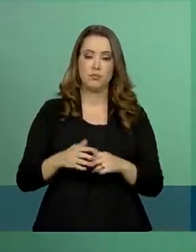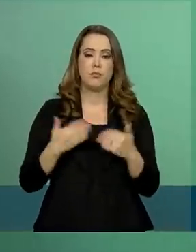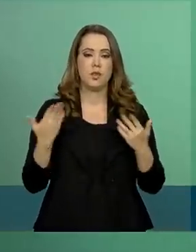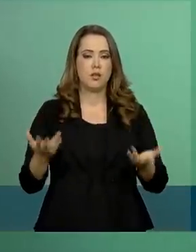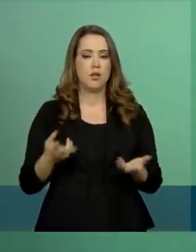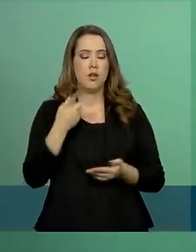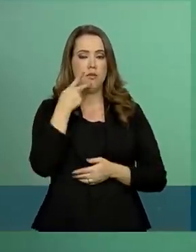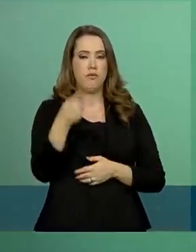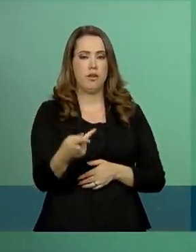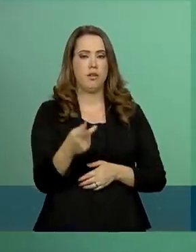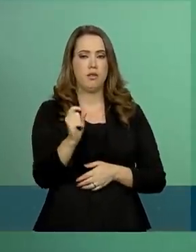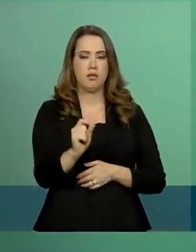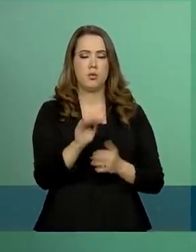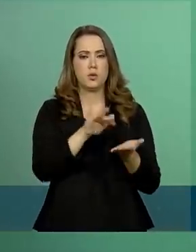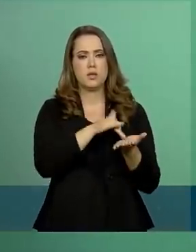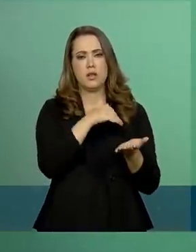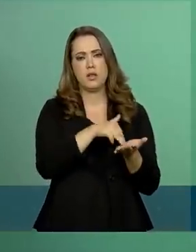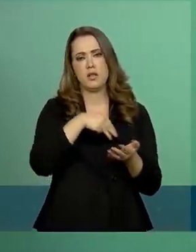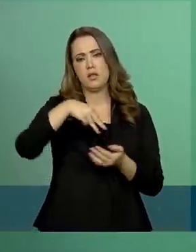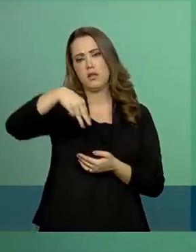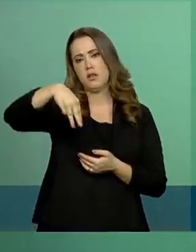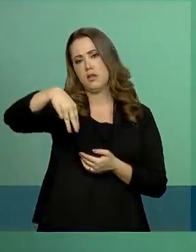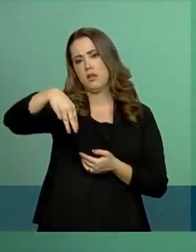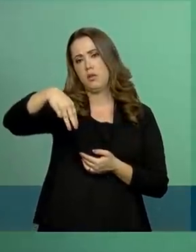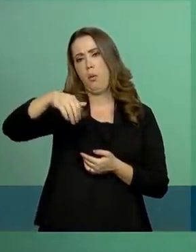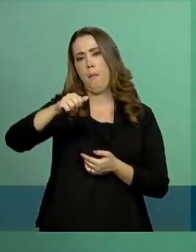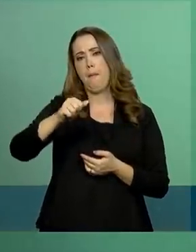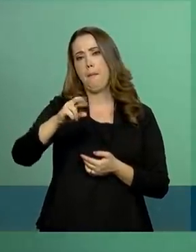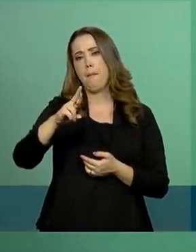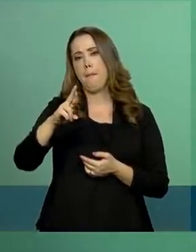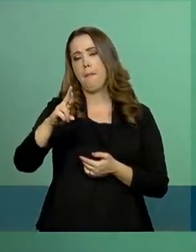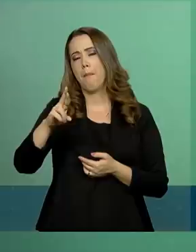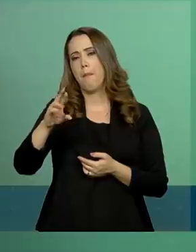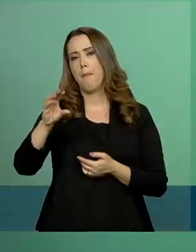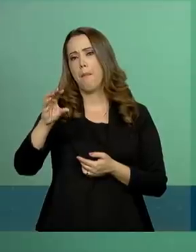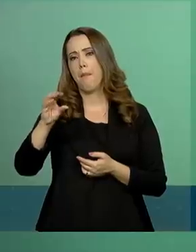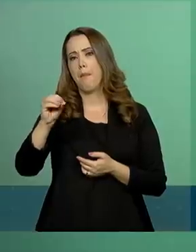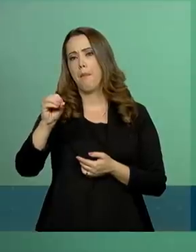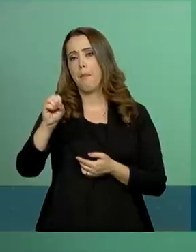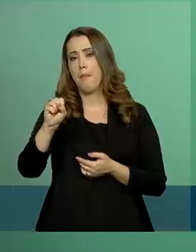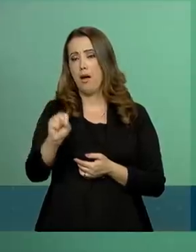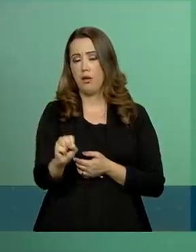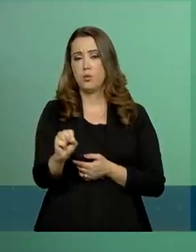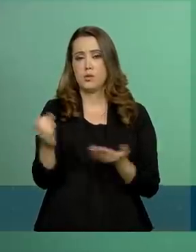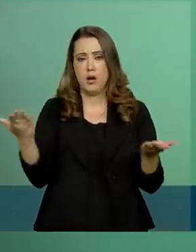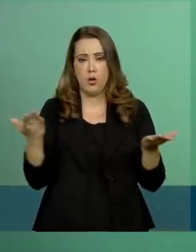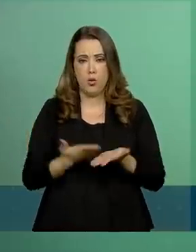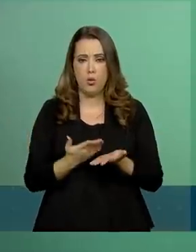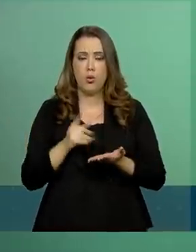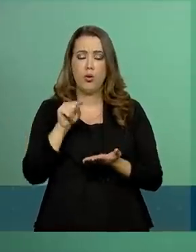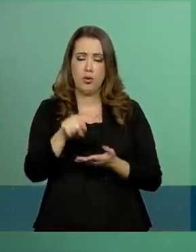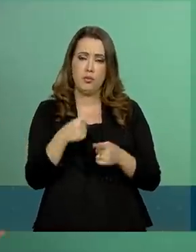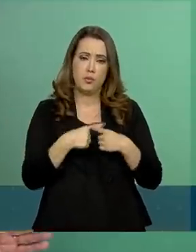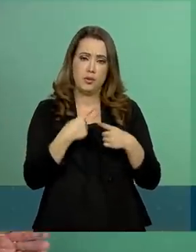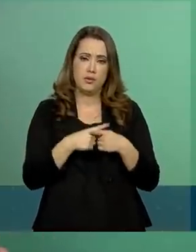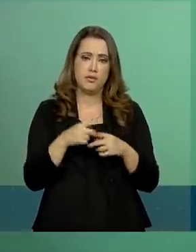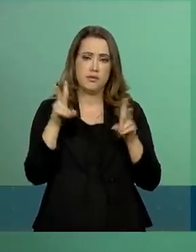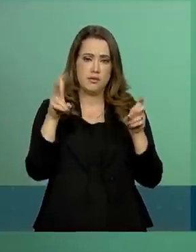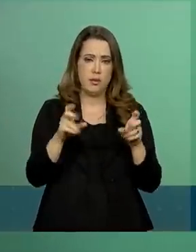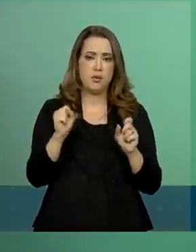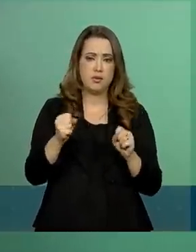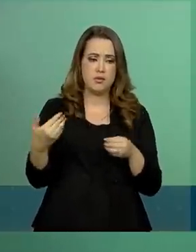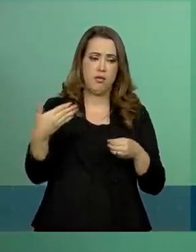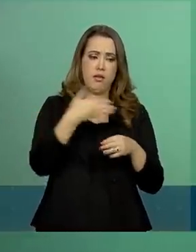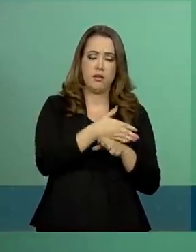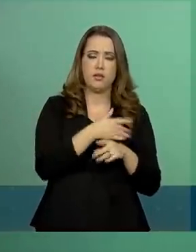Tratar com o secretário Marcos Sintra agora, obviamente, esse assunto há de vir à baila, não obstante, ele já está